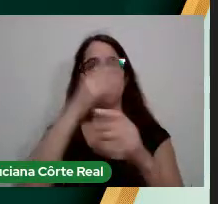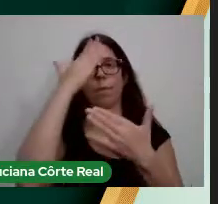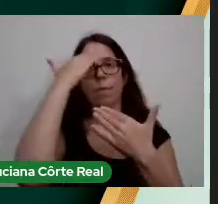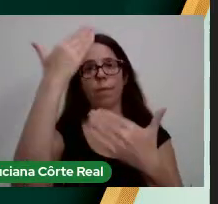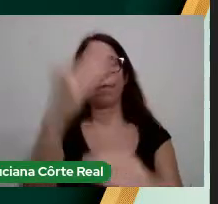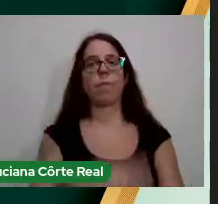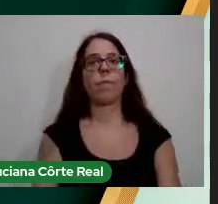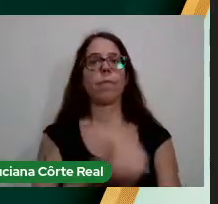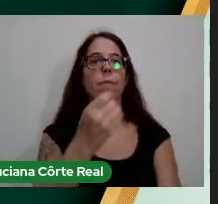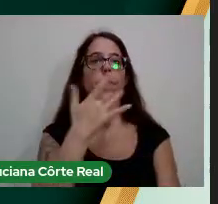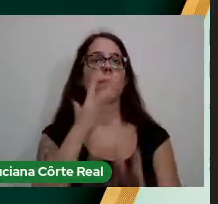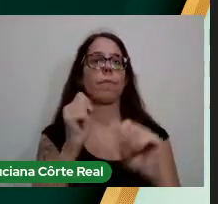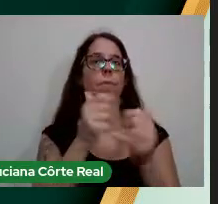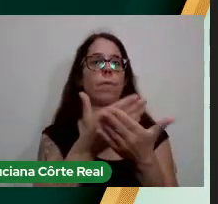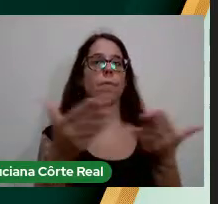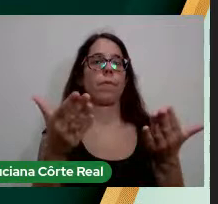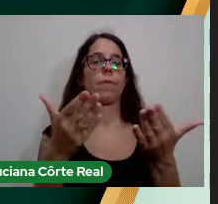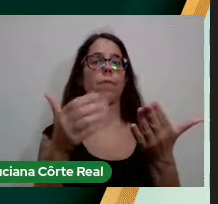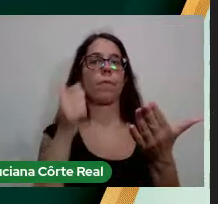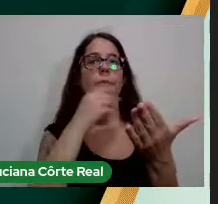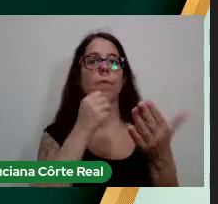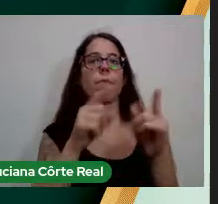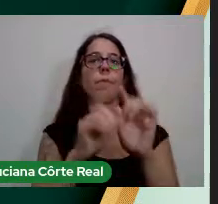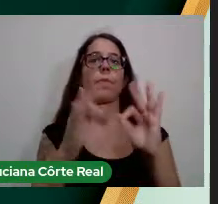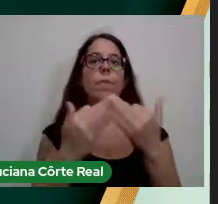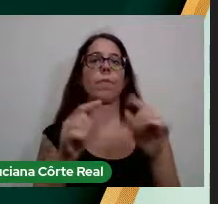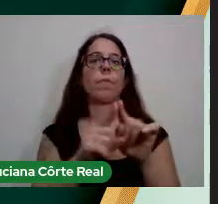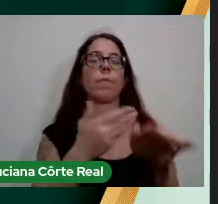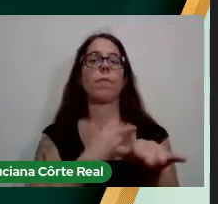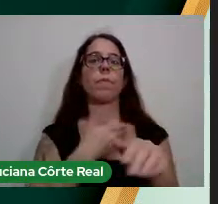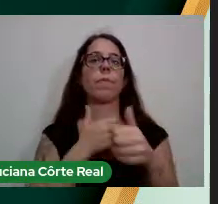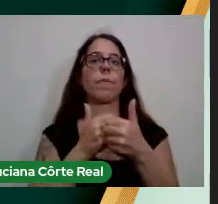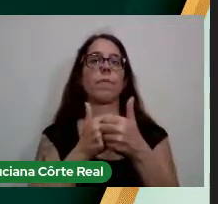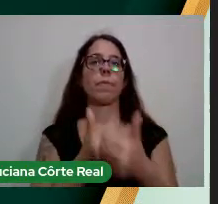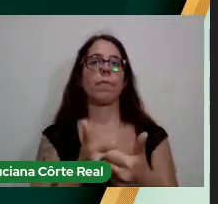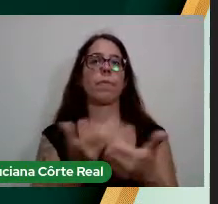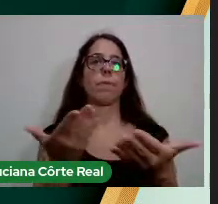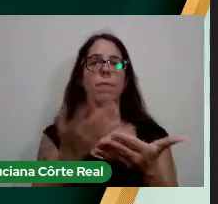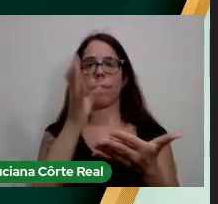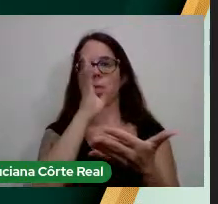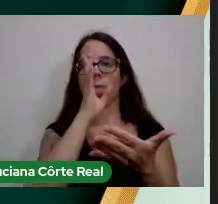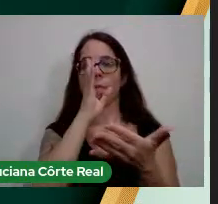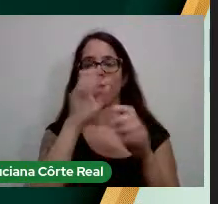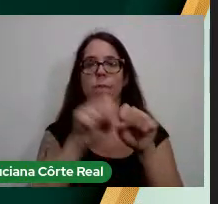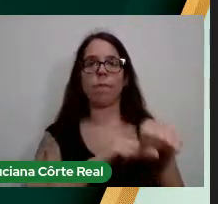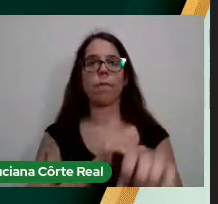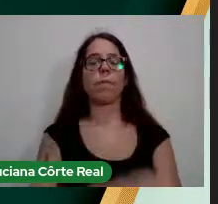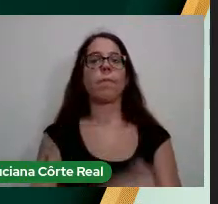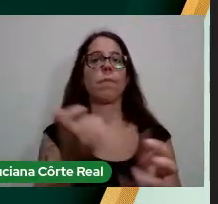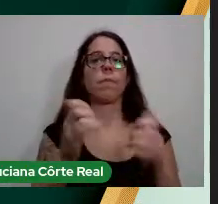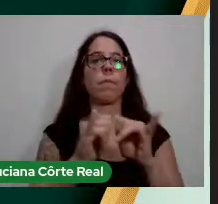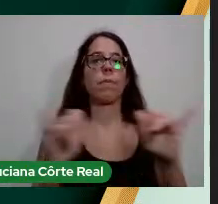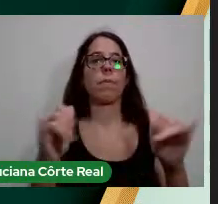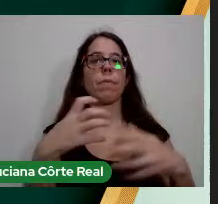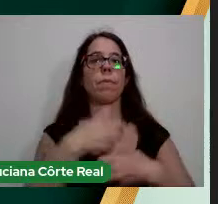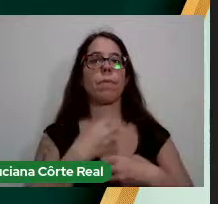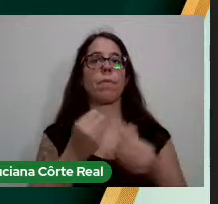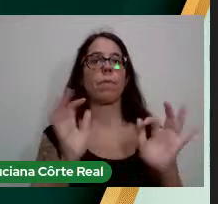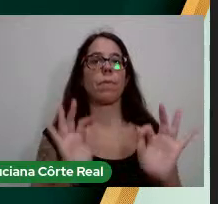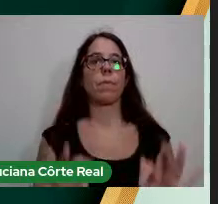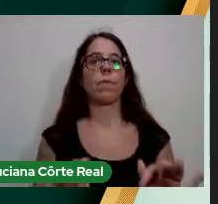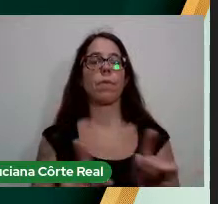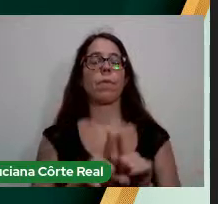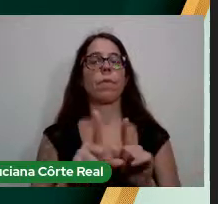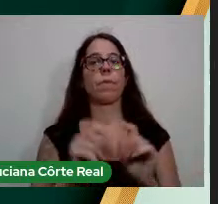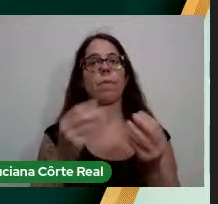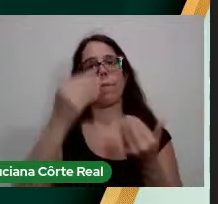aos familiares e amigos que também estão assistindo, essa colação de grau. Queria dizer que estou muito contente, e muito